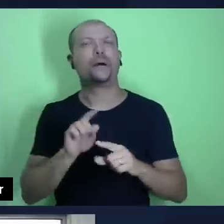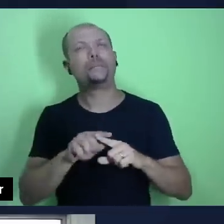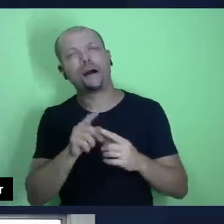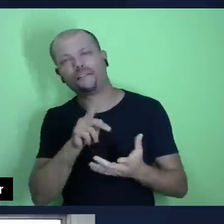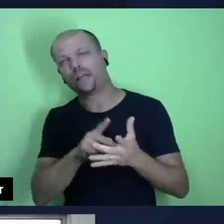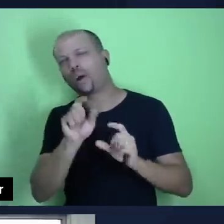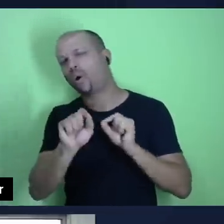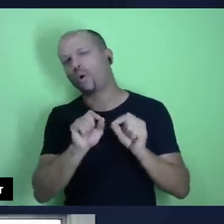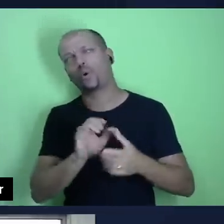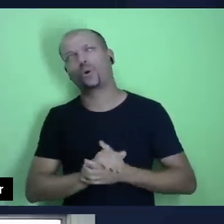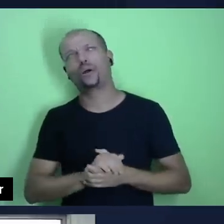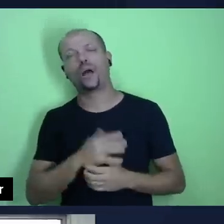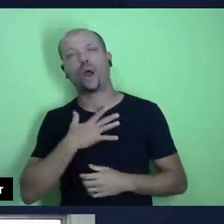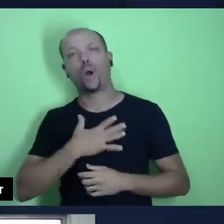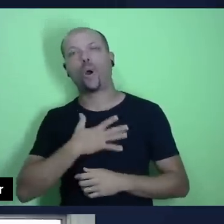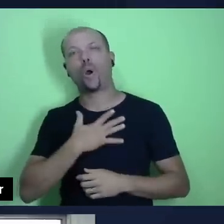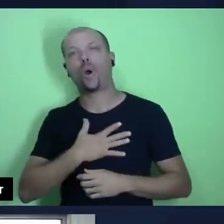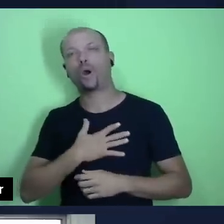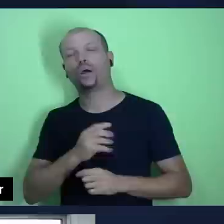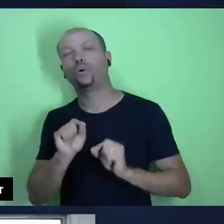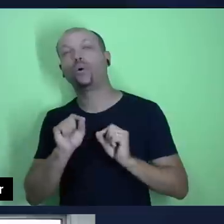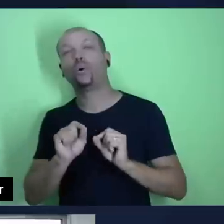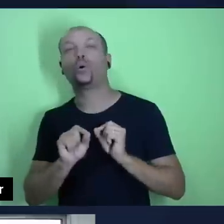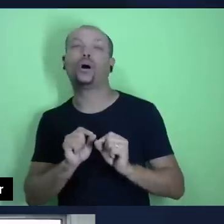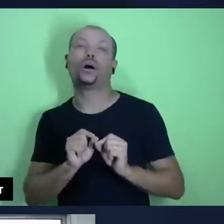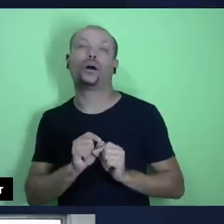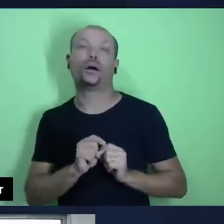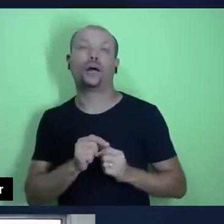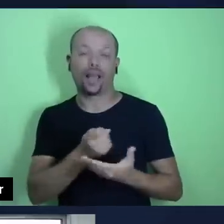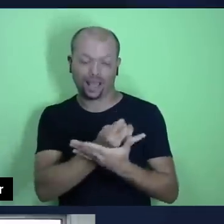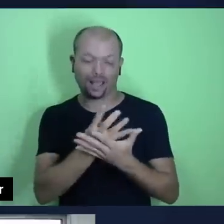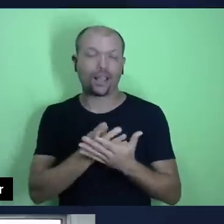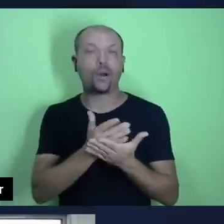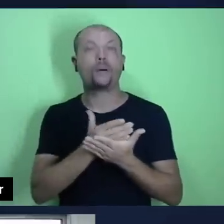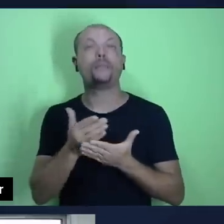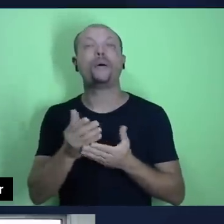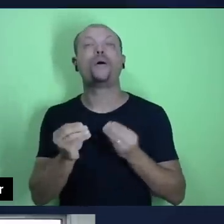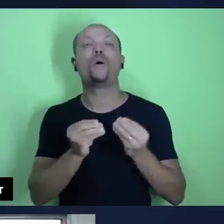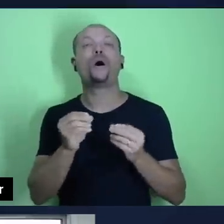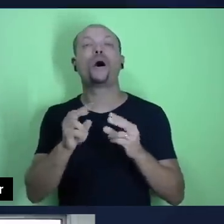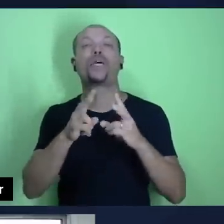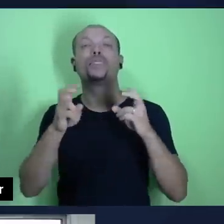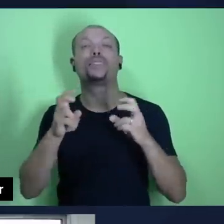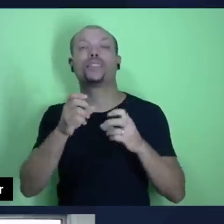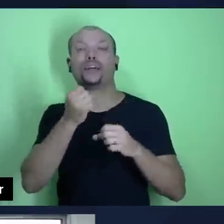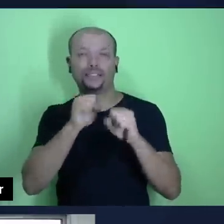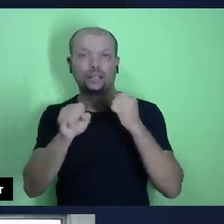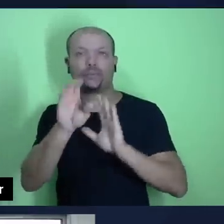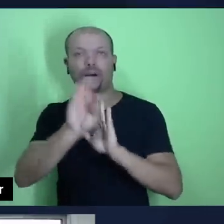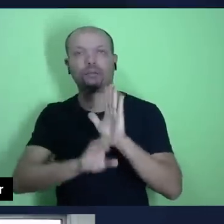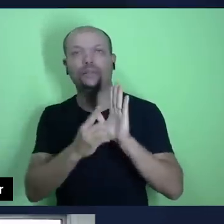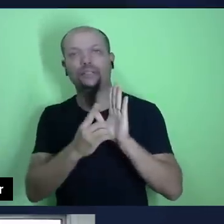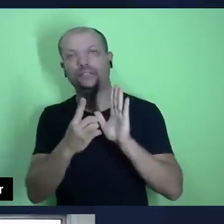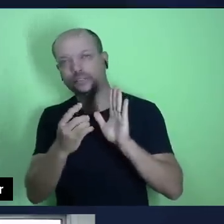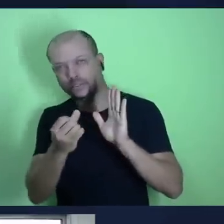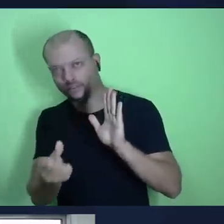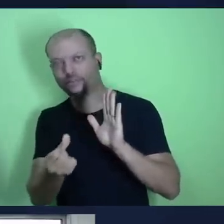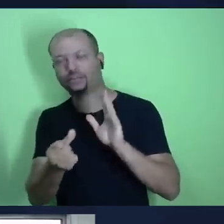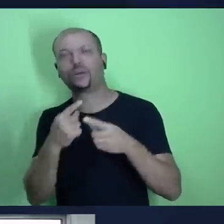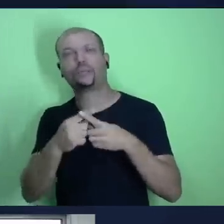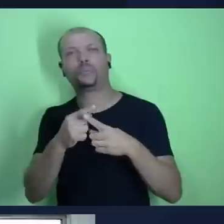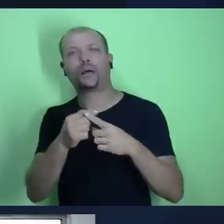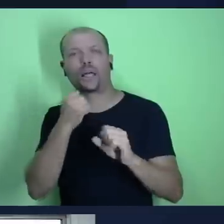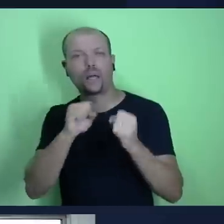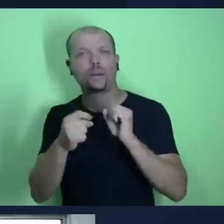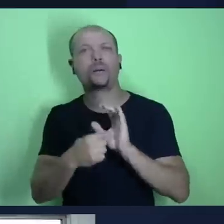pastor Júlio, eu gosto muito, eu gostei muito porque que a lição começou com o texto de Salmo cento e dezesseis. Porque esse Salmo nos